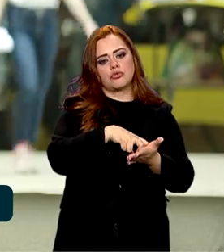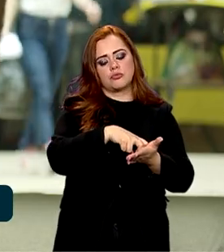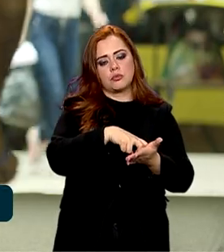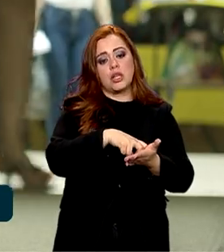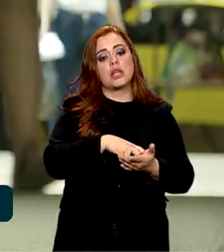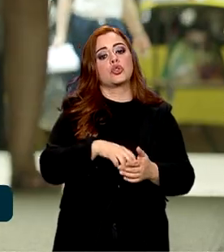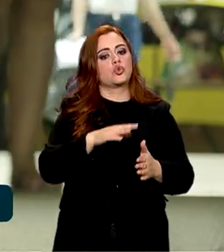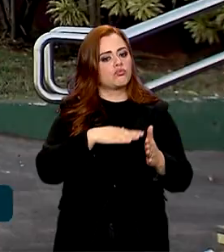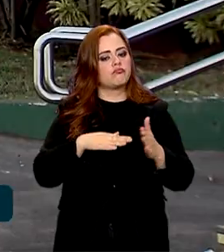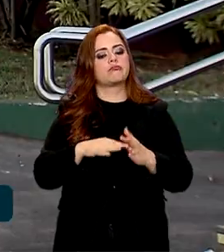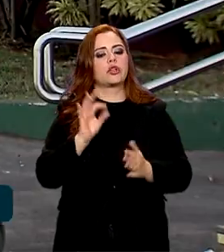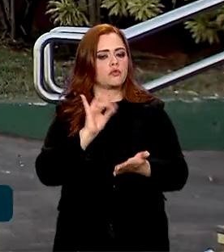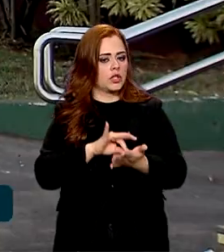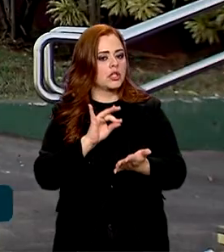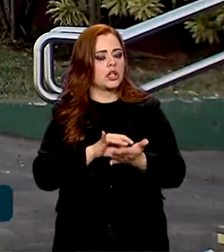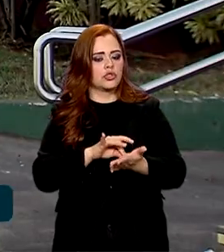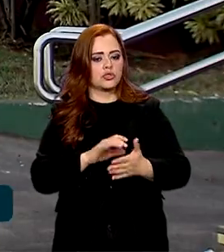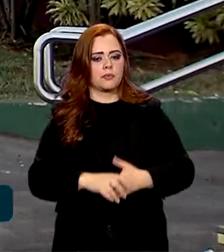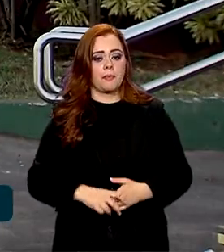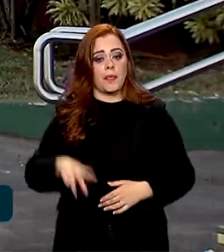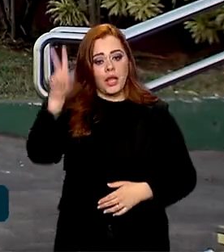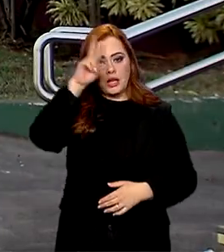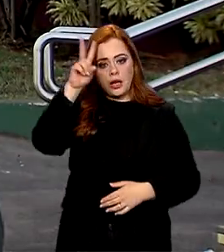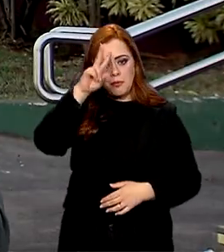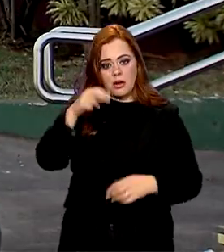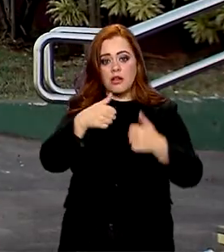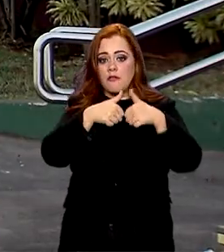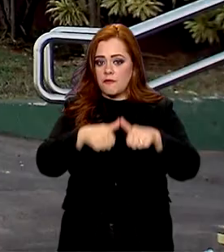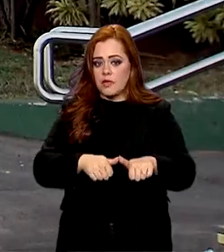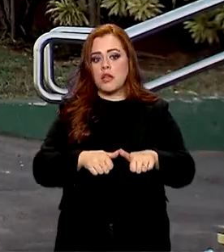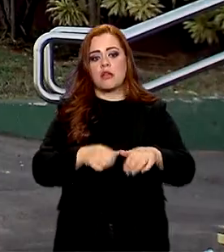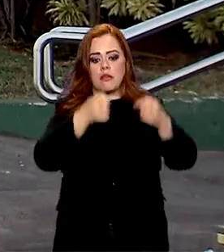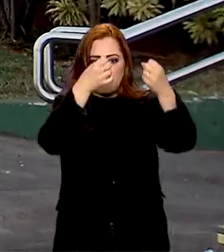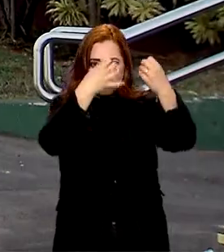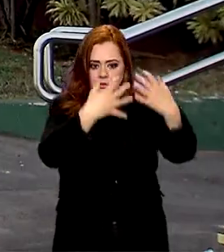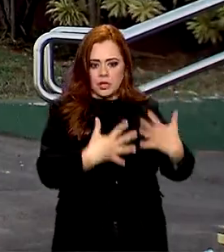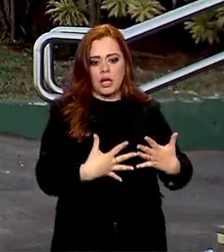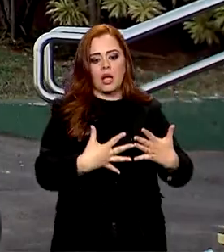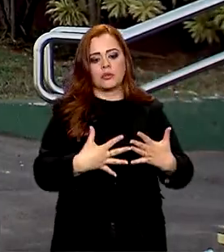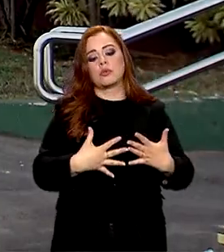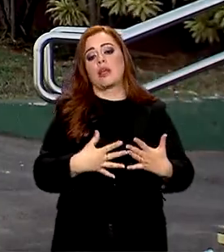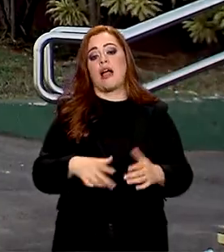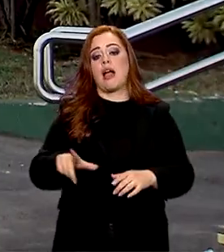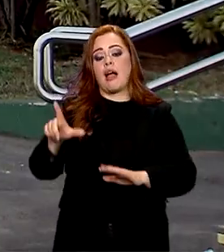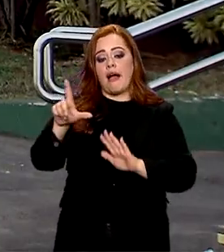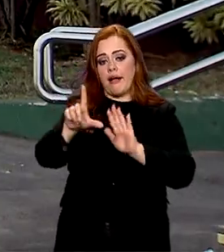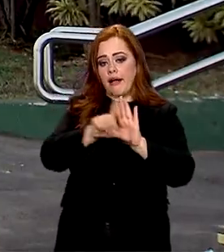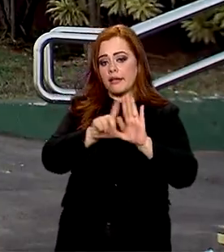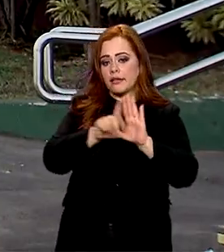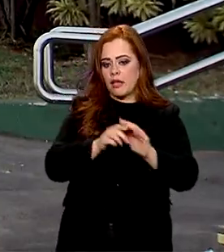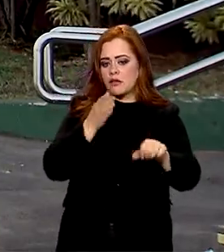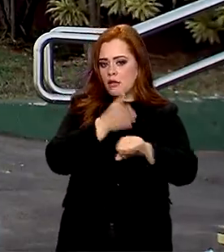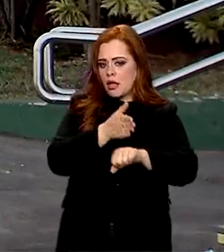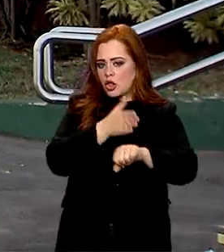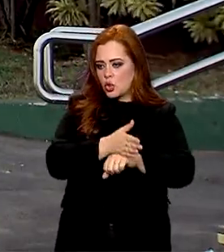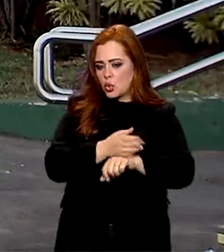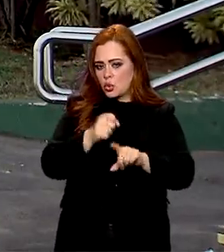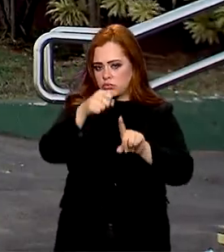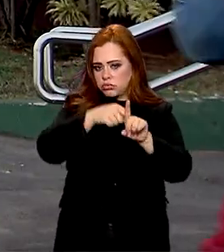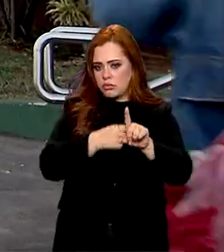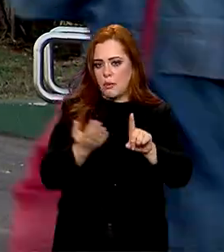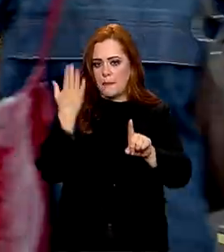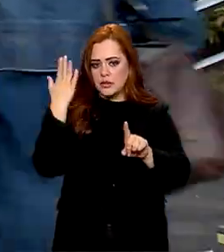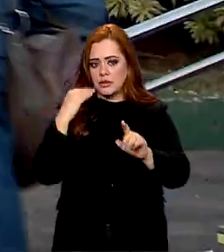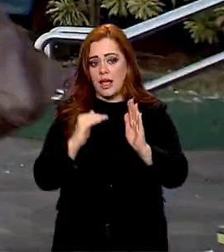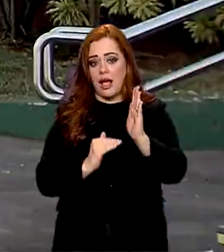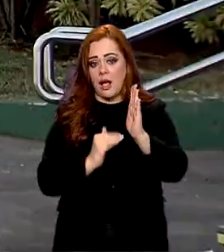literalmente. E relembrando, para que fique bem entendido por todos, a lei que entrou em vigor há um mês aumenta